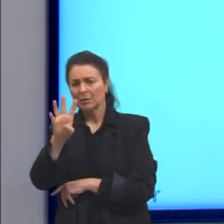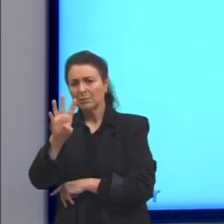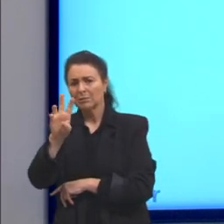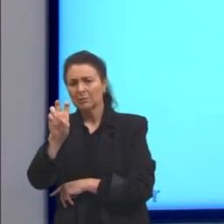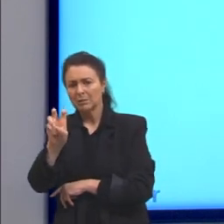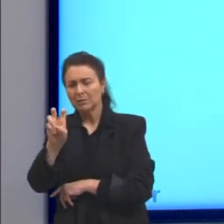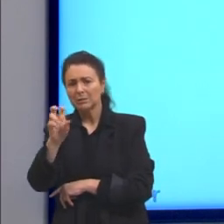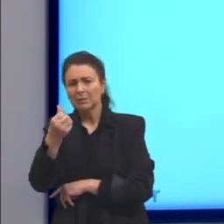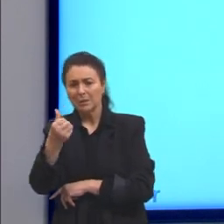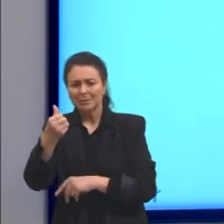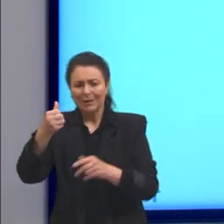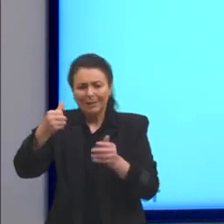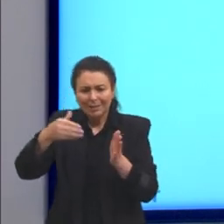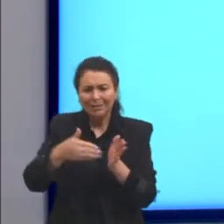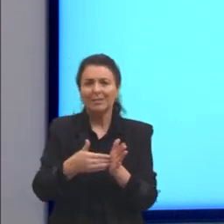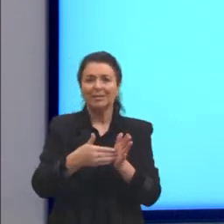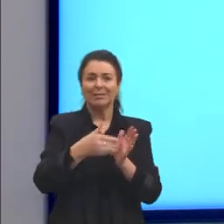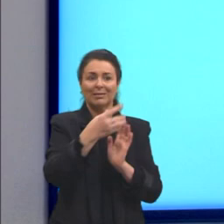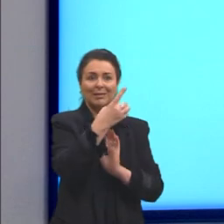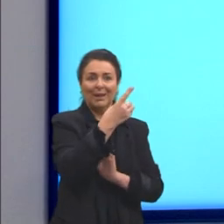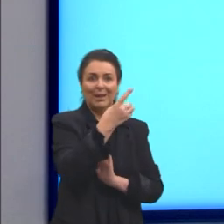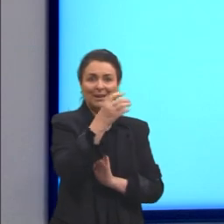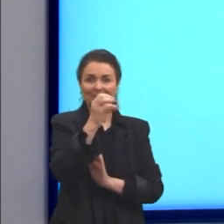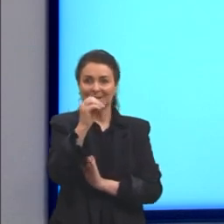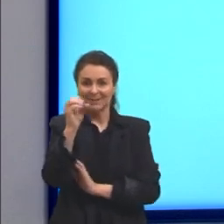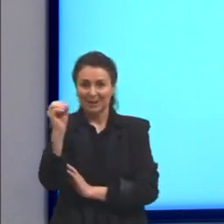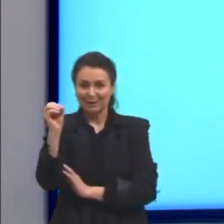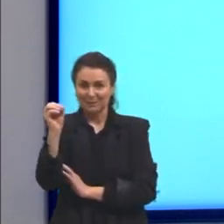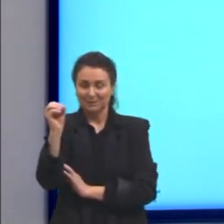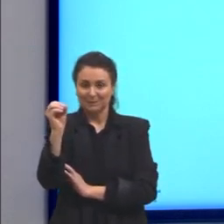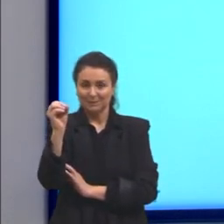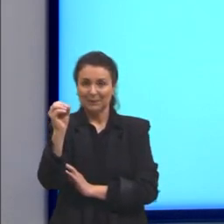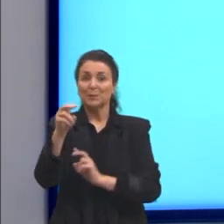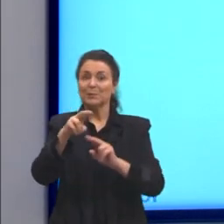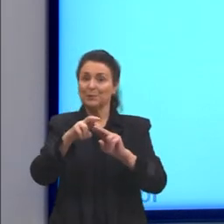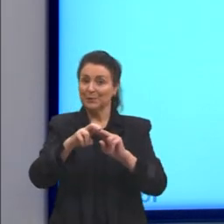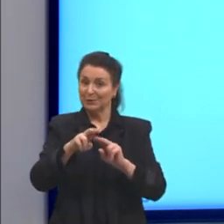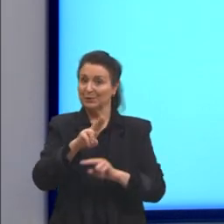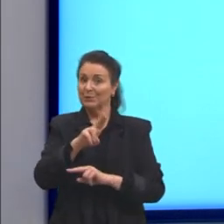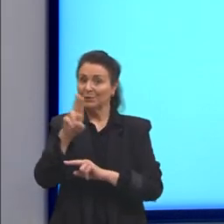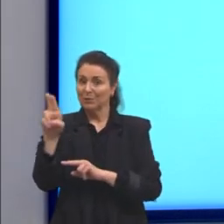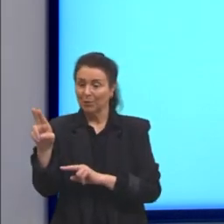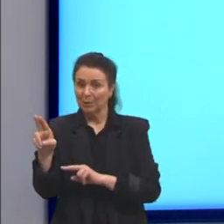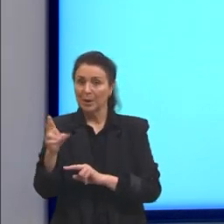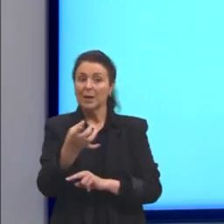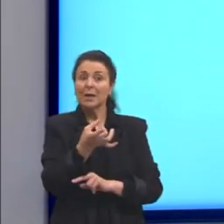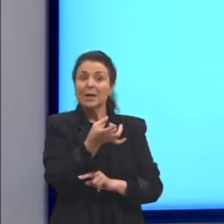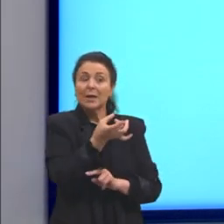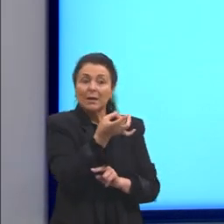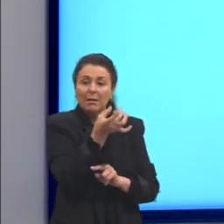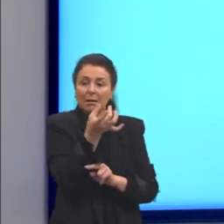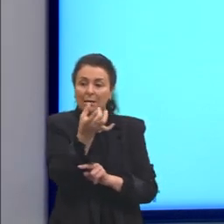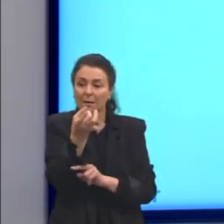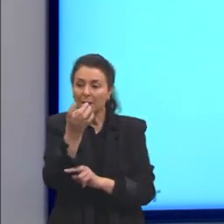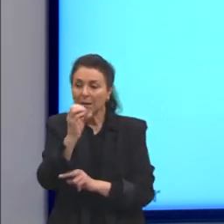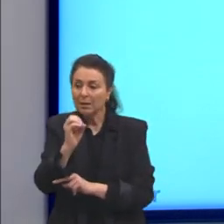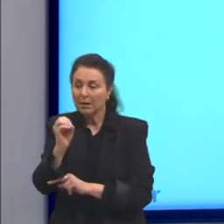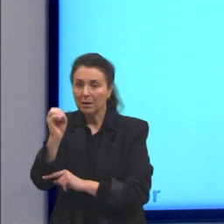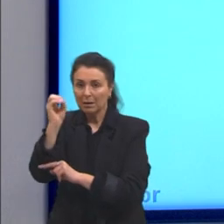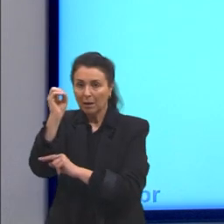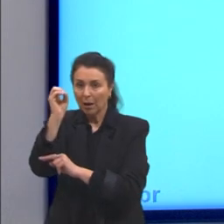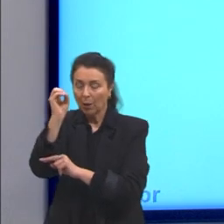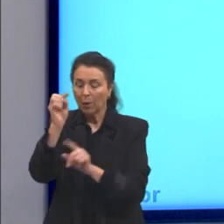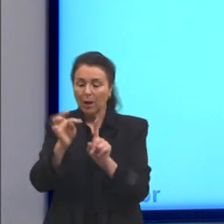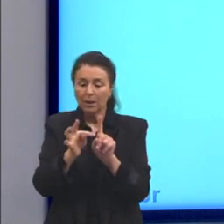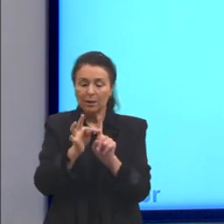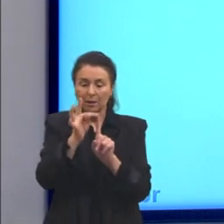até chegar ao 100. Por isso que ele tem esse nome, centígrado. E cada grau da temperatura tem exatamente o mesmo tamanho, o mesmo